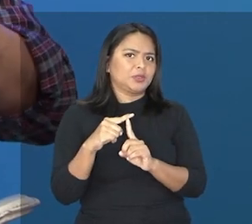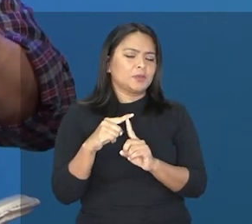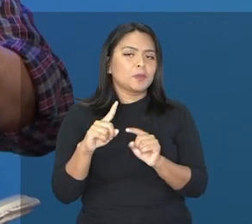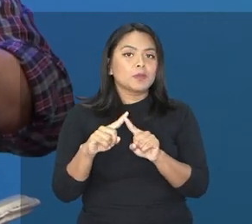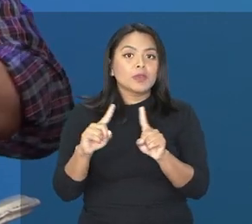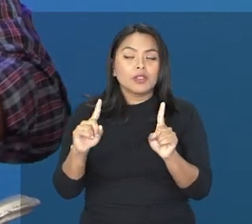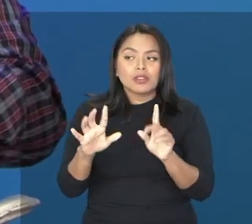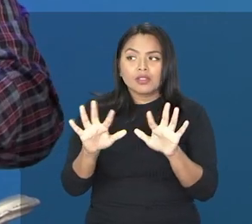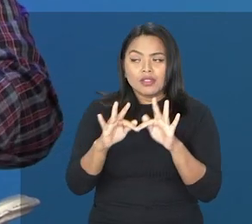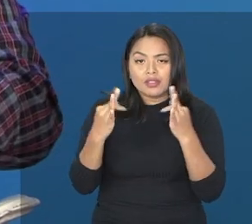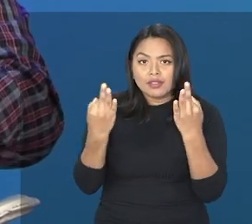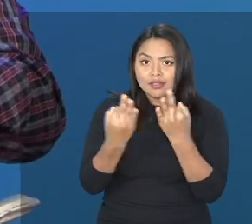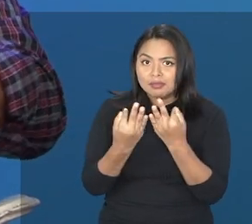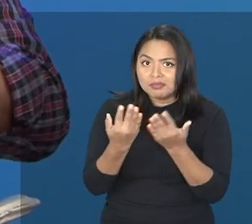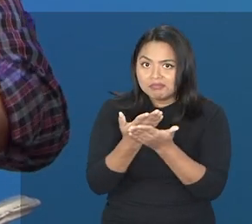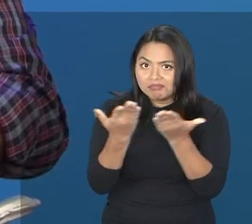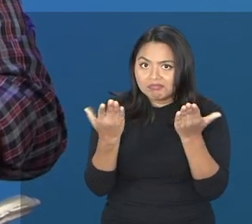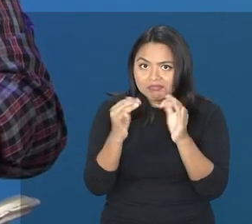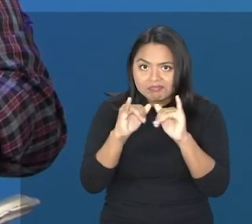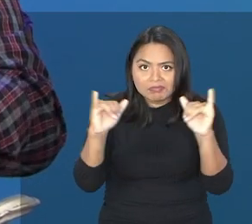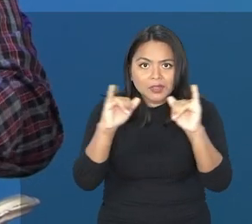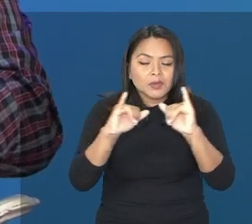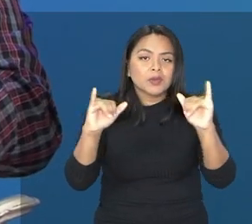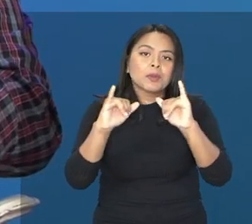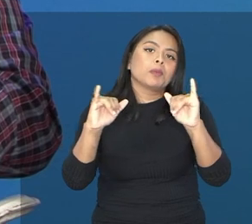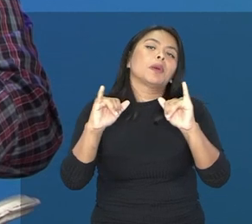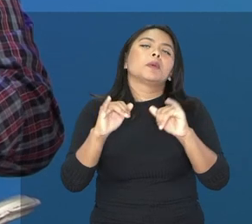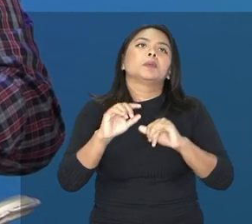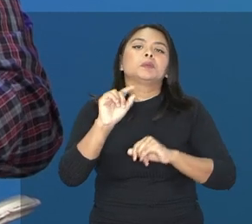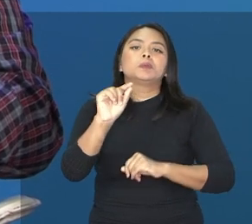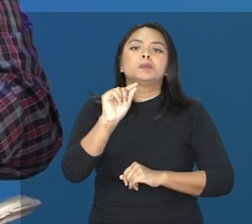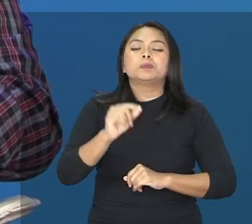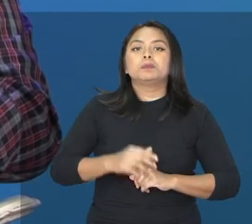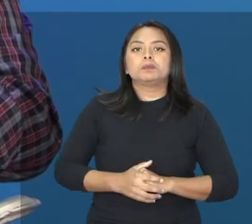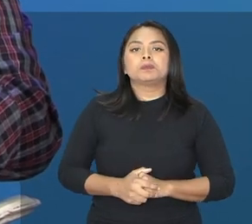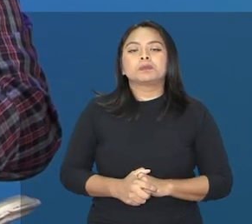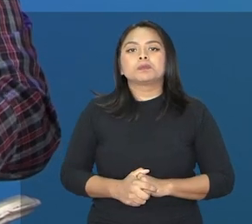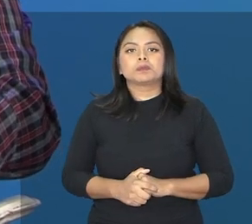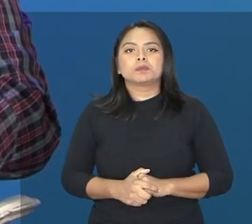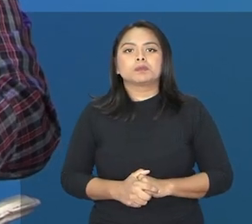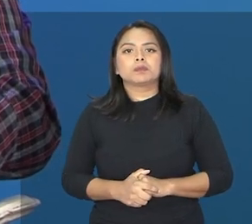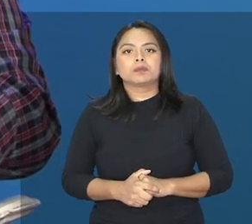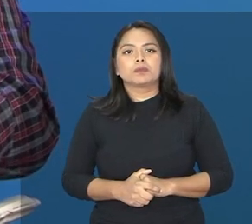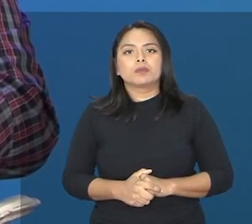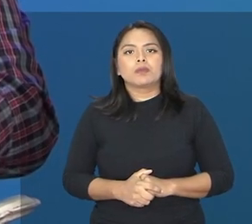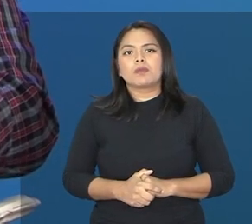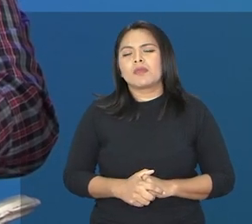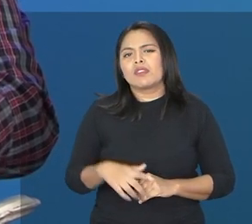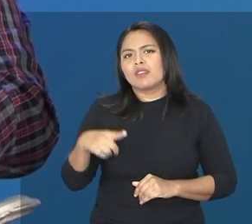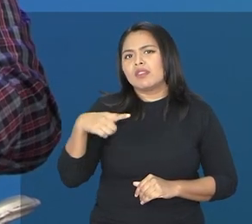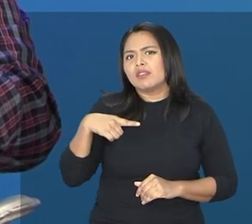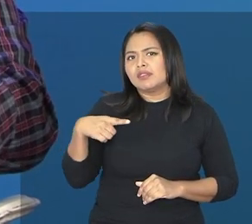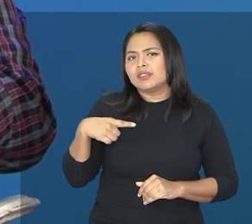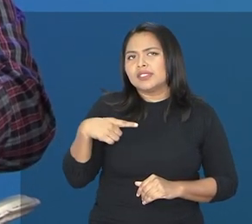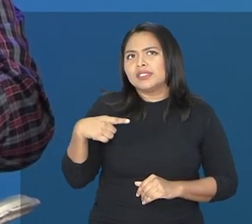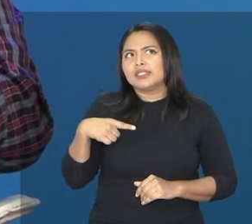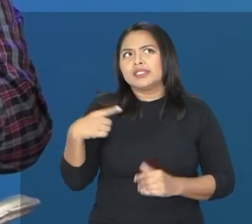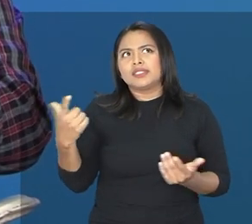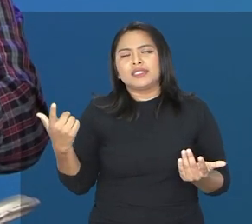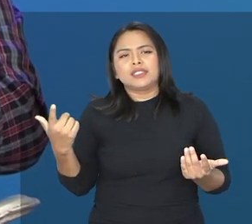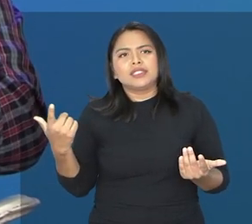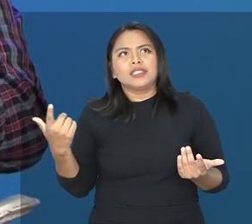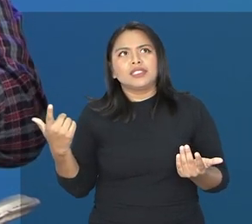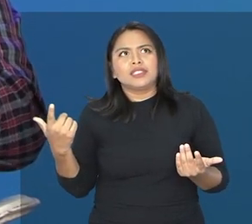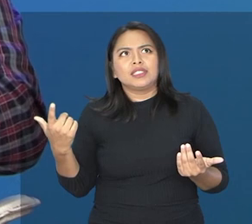pai, para aquela mãe que está nos ouvindo, eu quero esclarecer assim, são muito